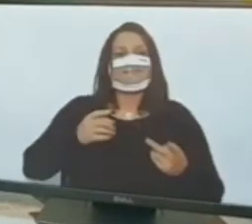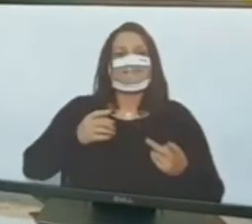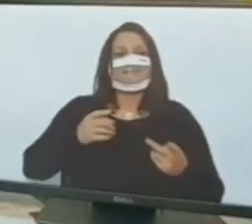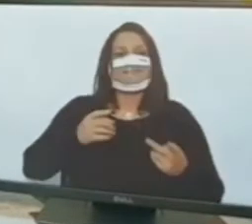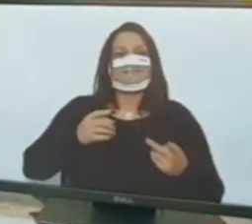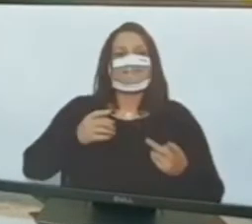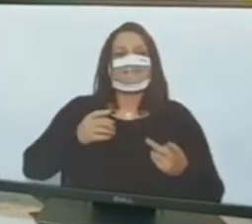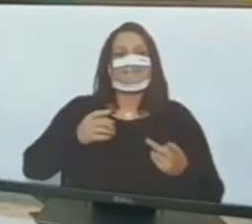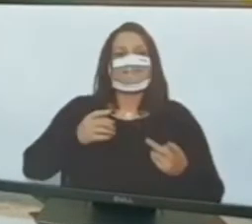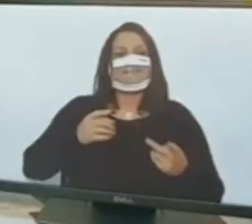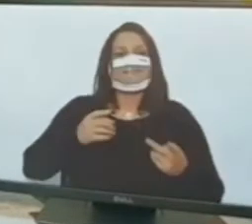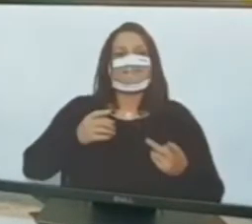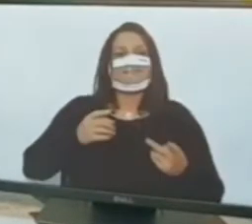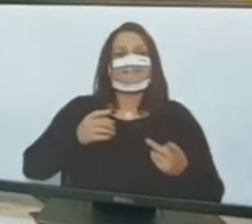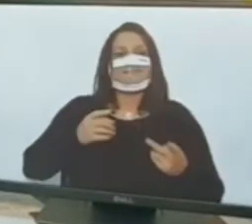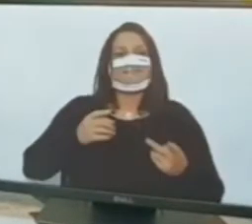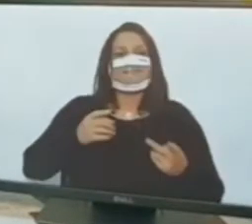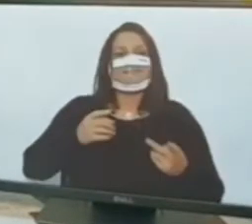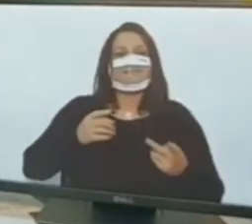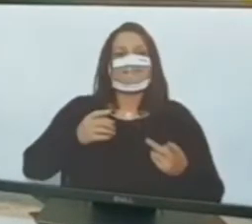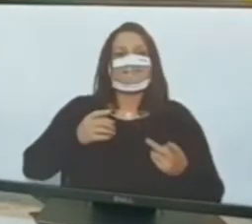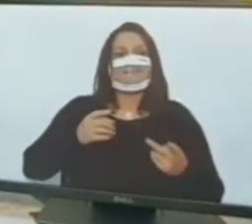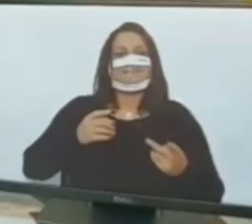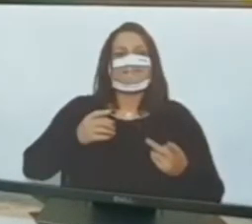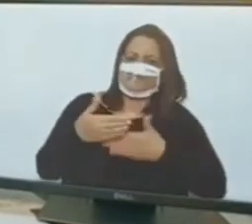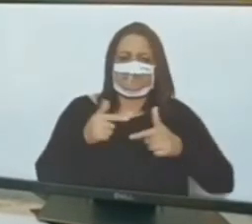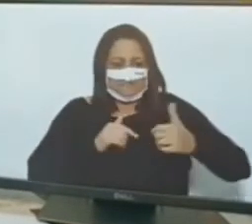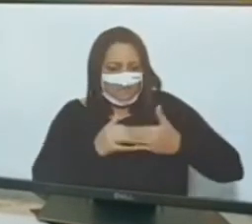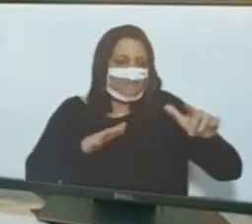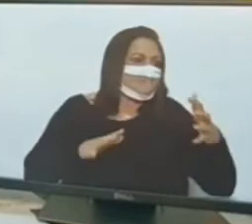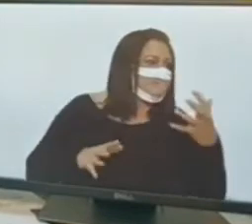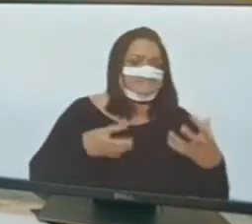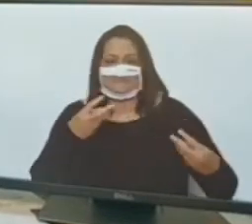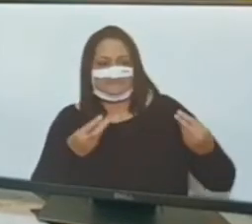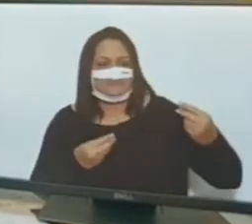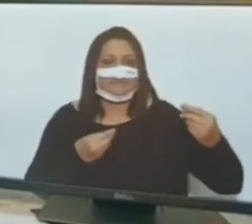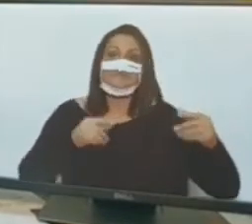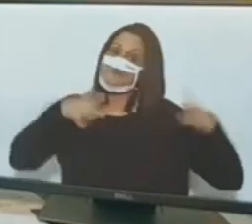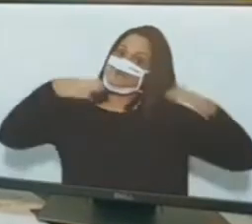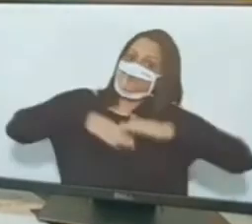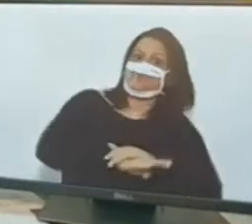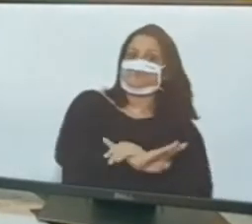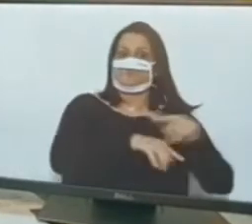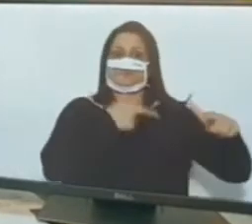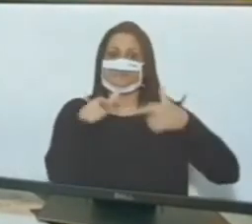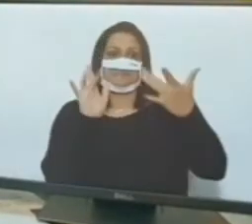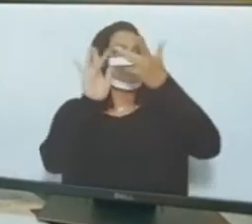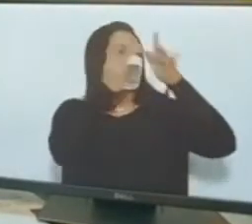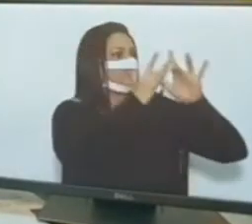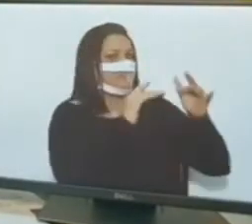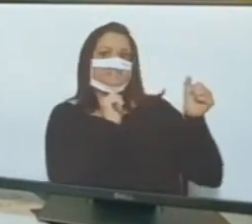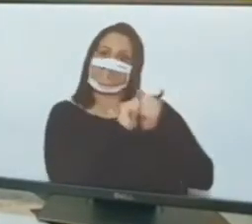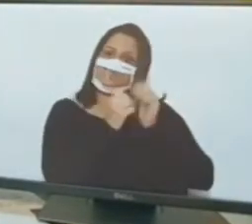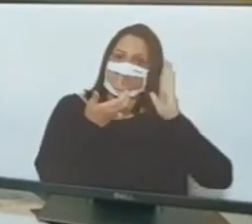parlamentar. Deu umas caneladas no começo. Hoje em dia faz um trabalho excepcional. Junto a Câmara e o Senado Federal.